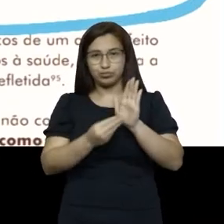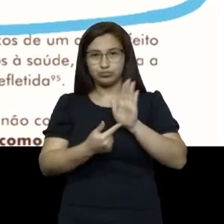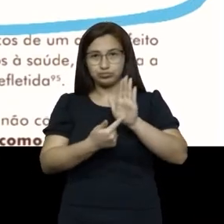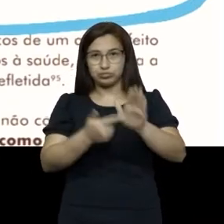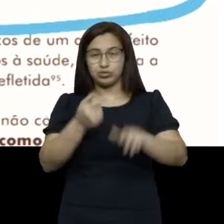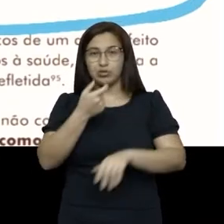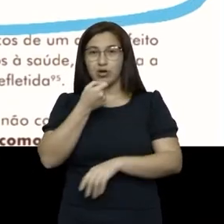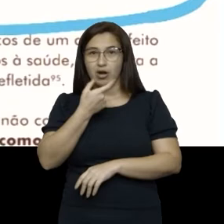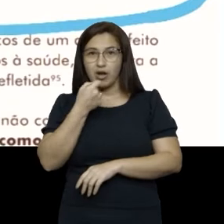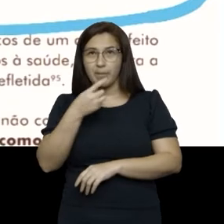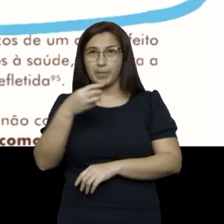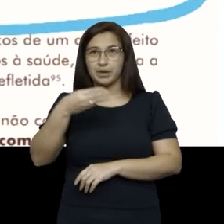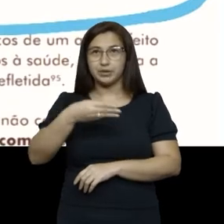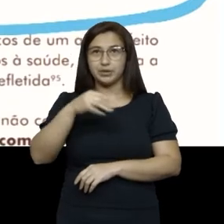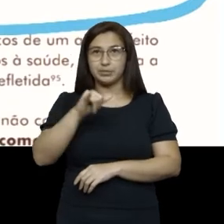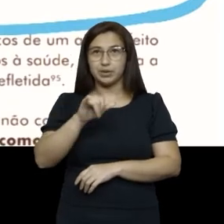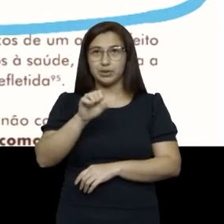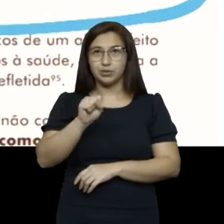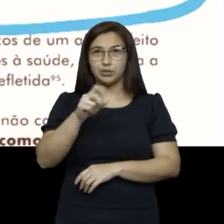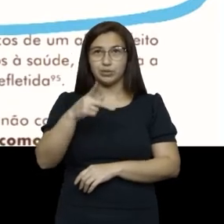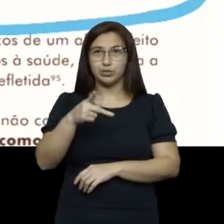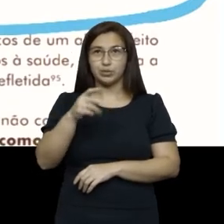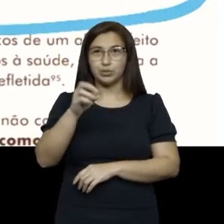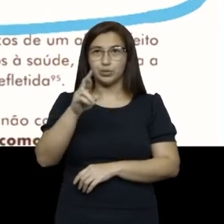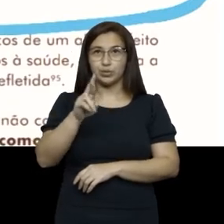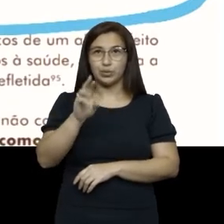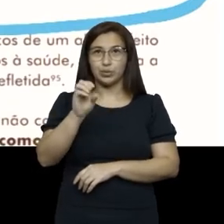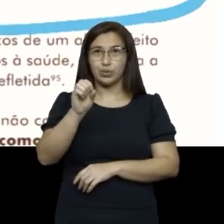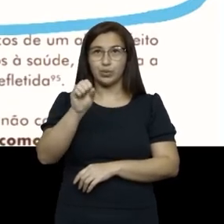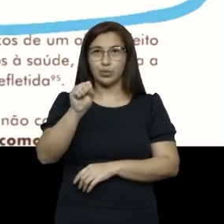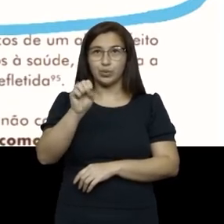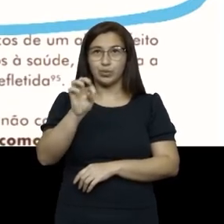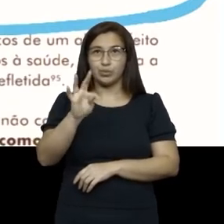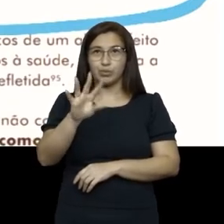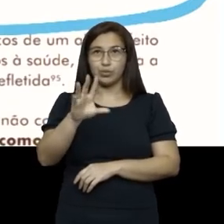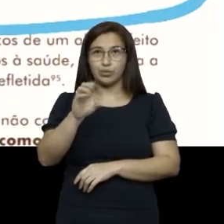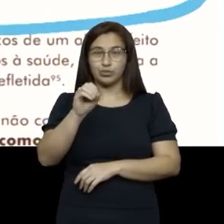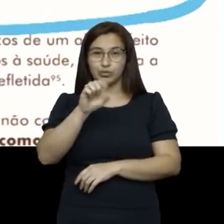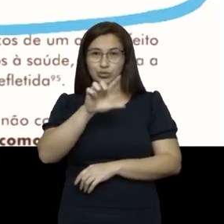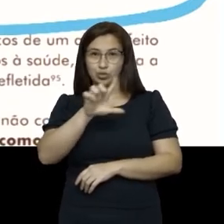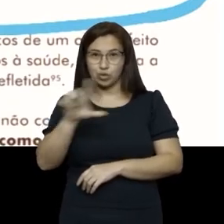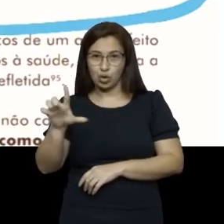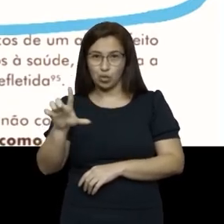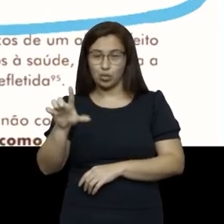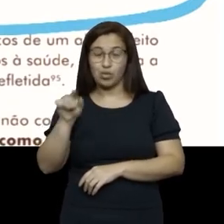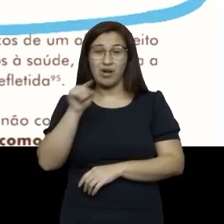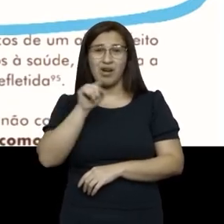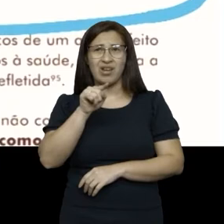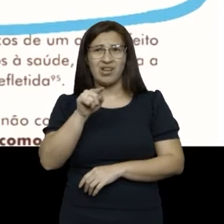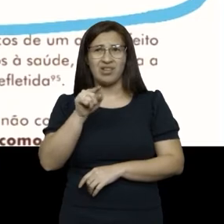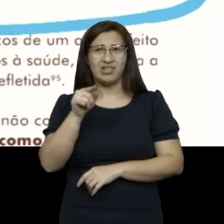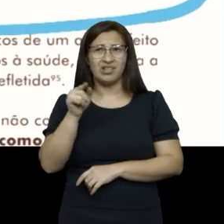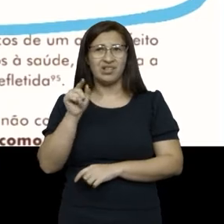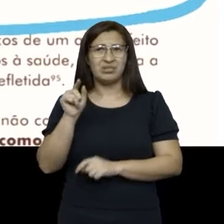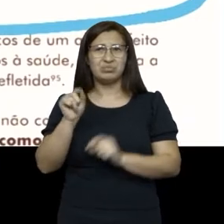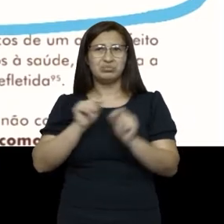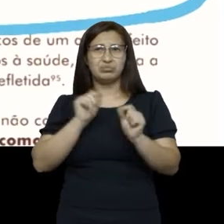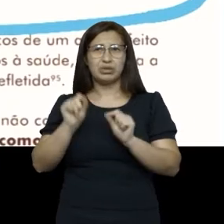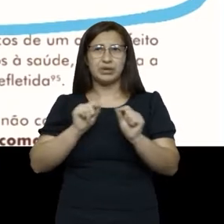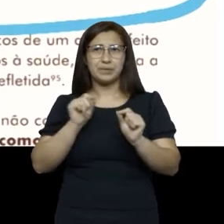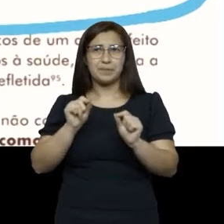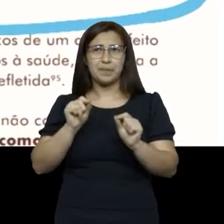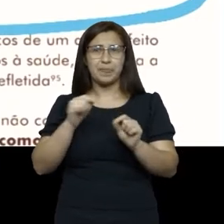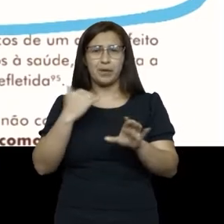chamado misoprostal e que tem tinha uma outra aí eu acabei não